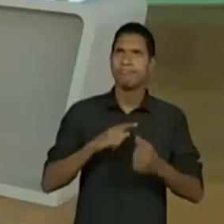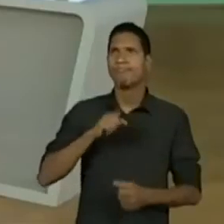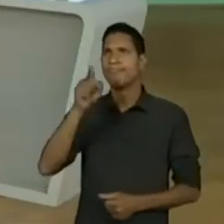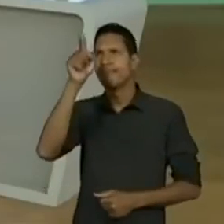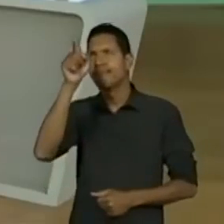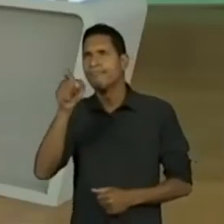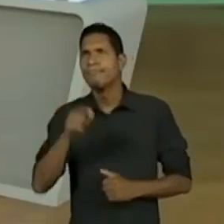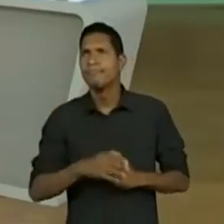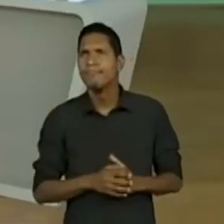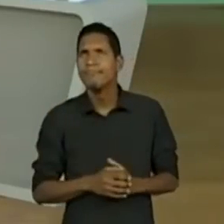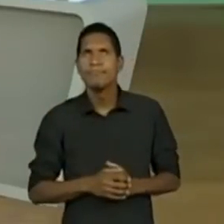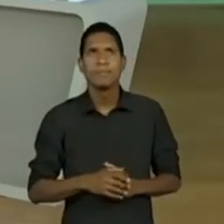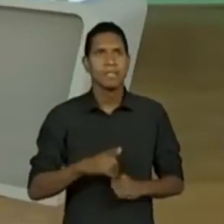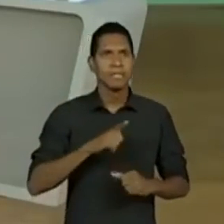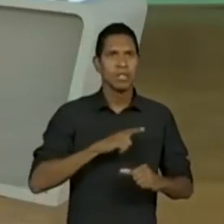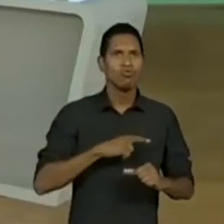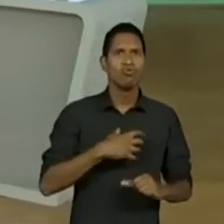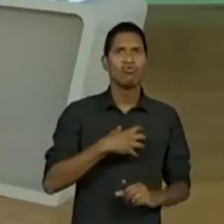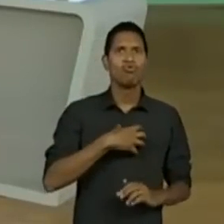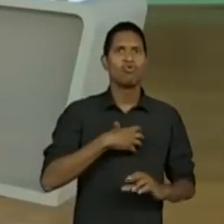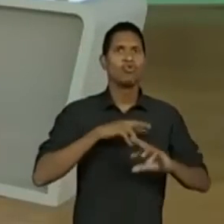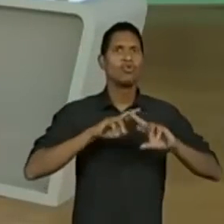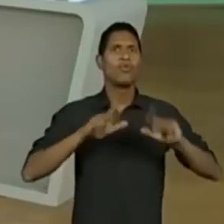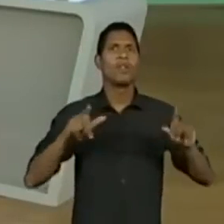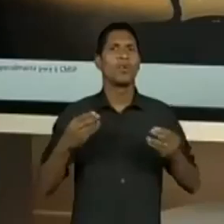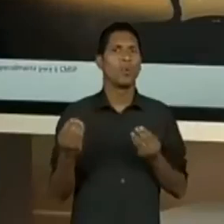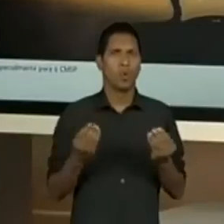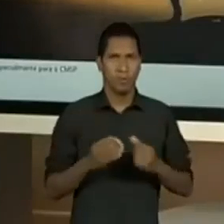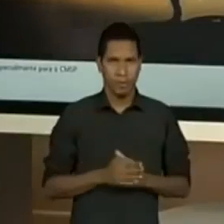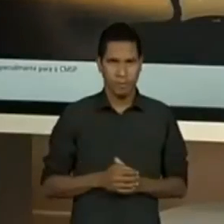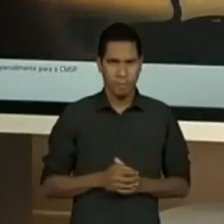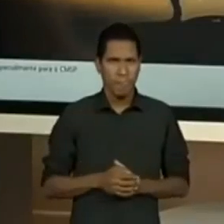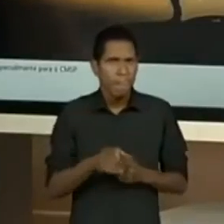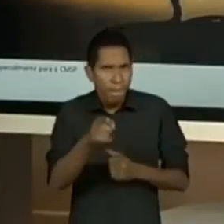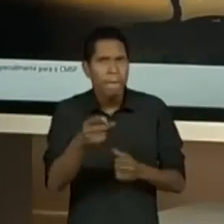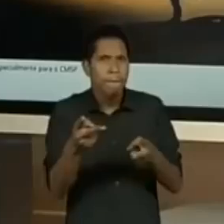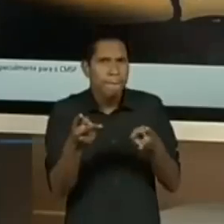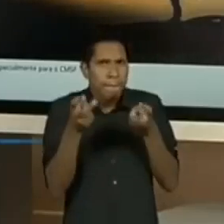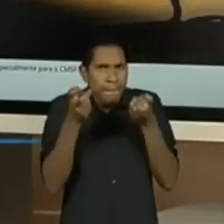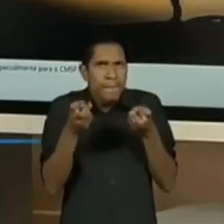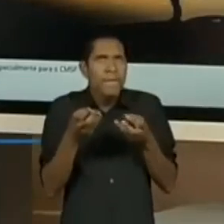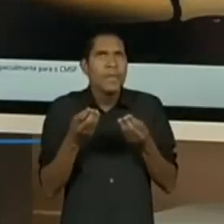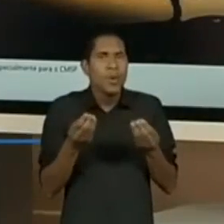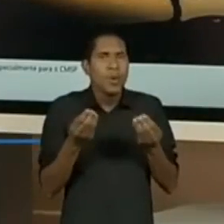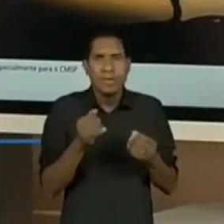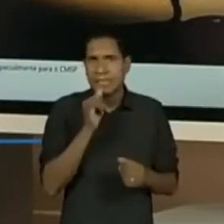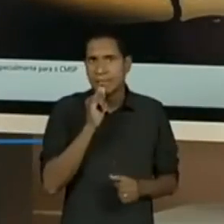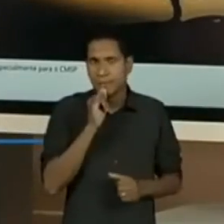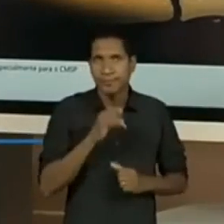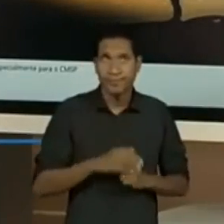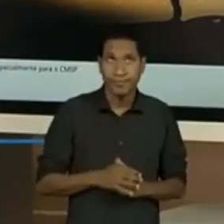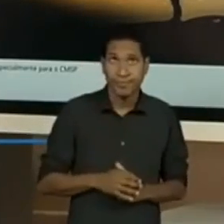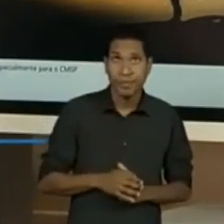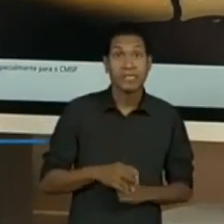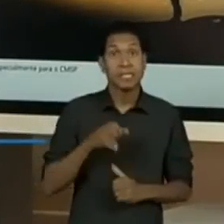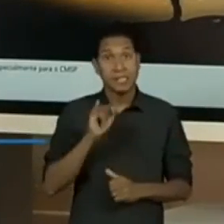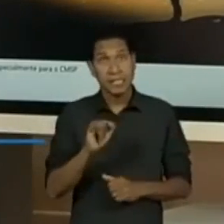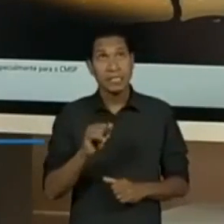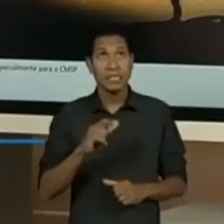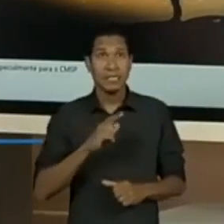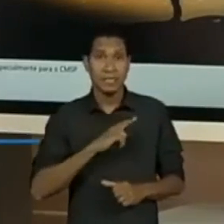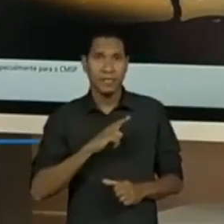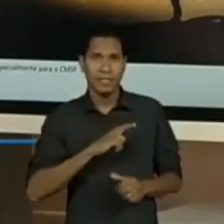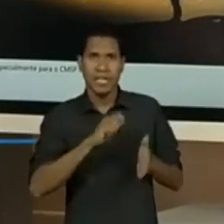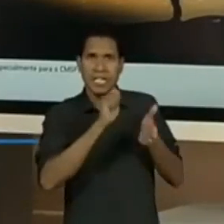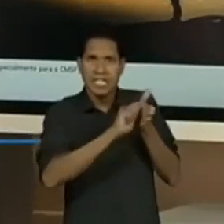E tem características diferentes. E Vocês conseguem perceber, assim, se, por exemplo, eu tivesse escrito, será que o